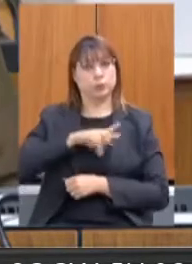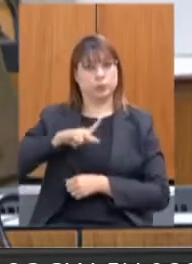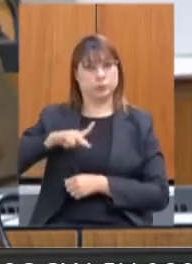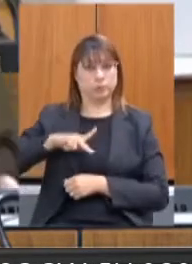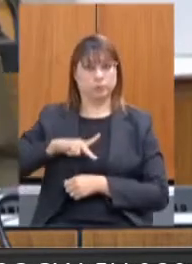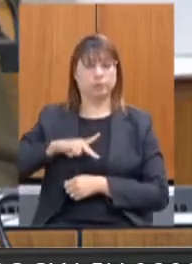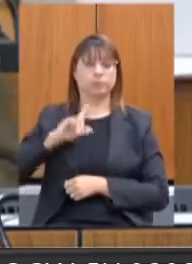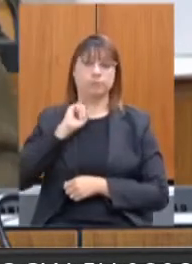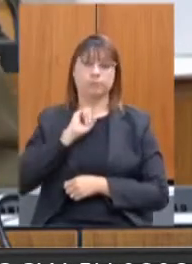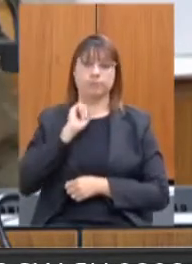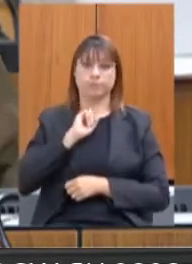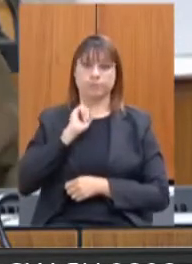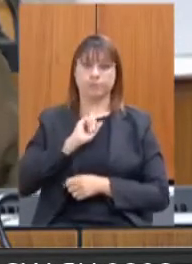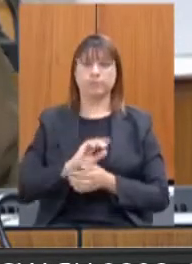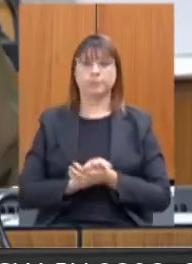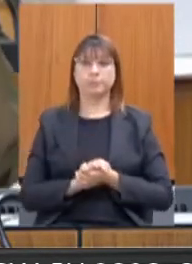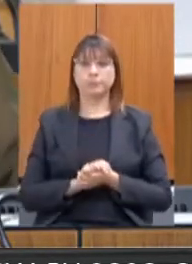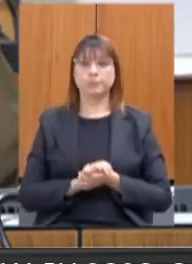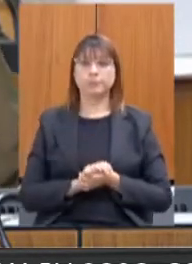Minas Gerais.